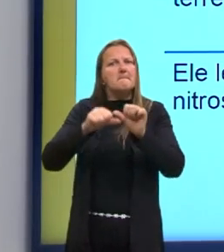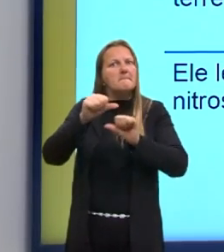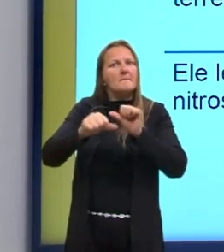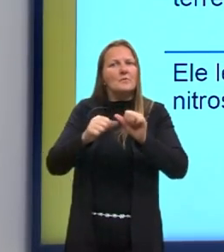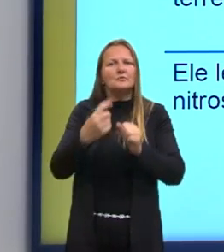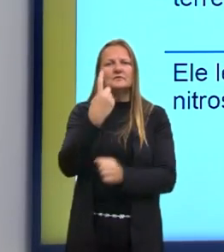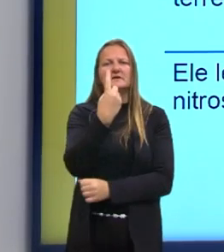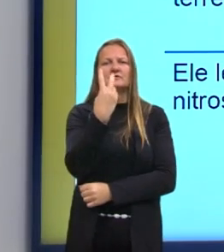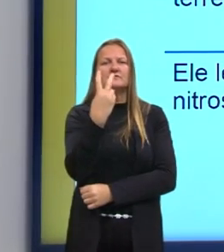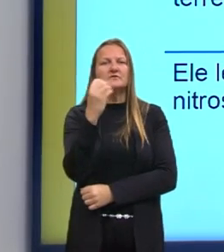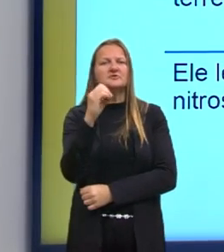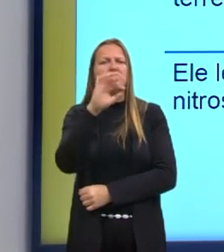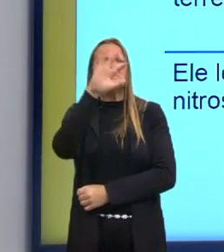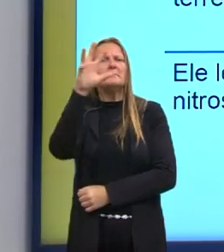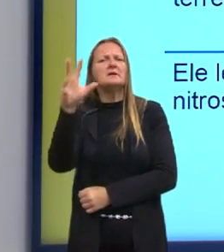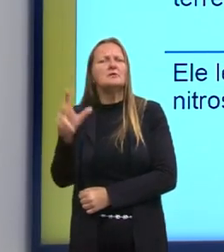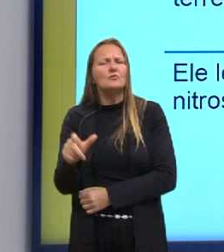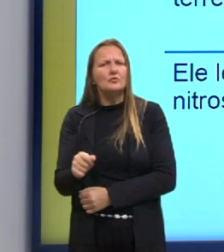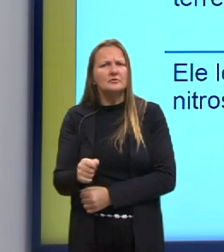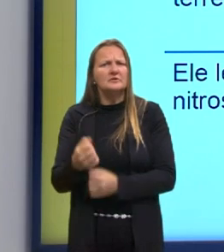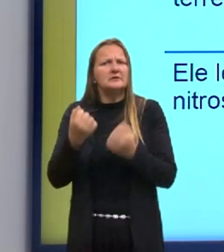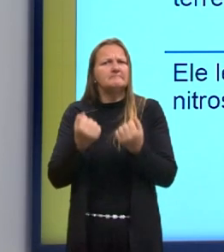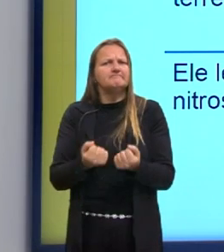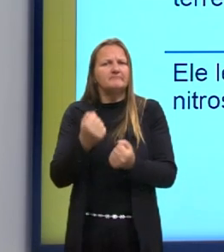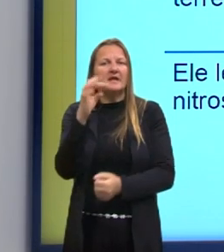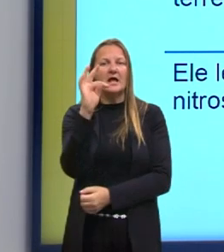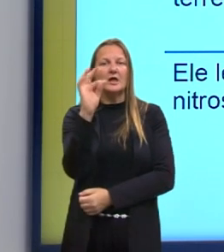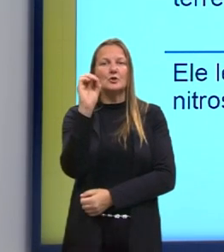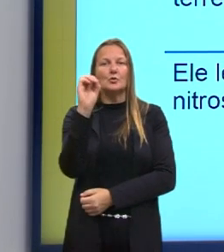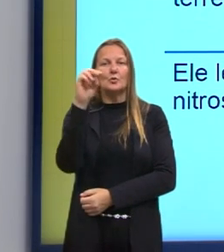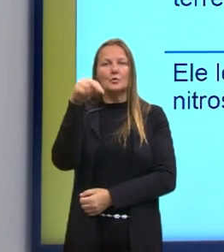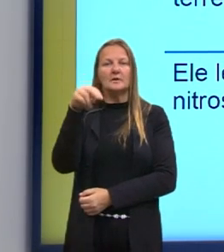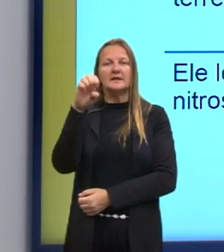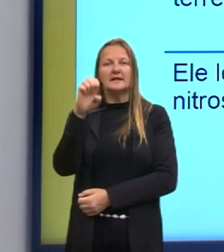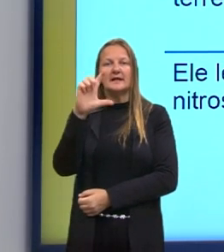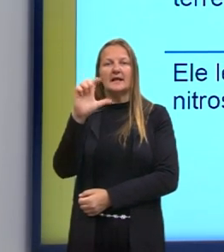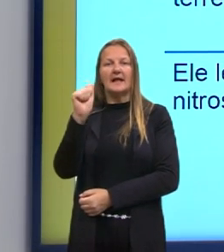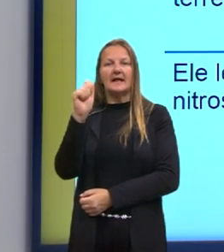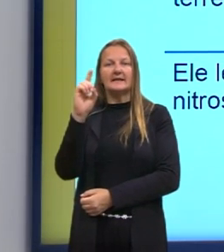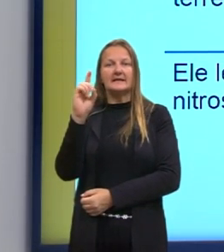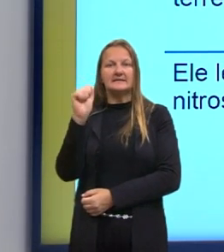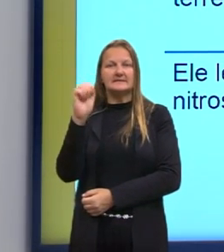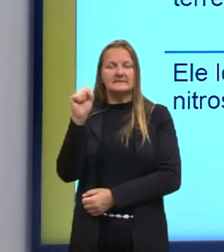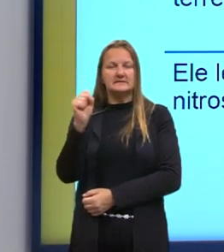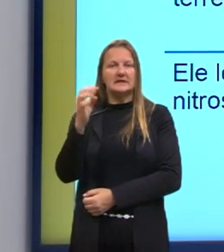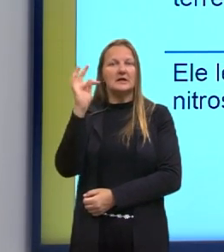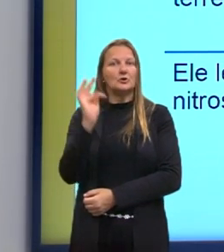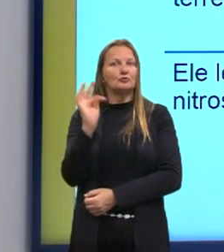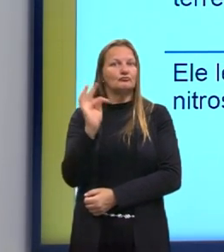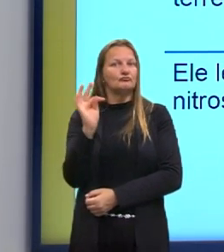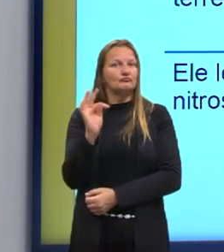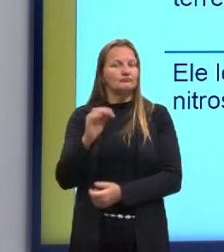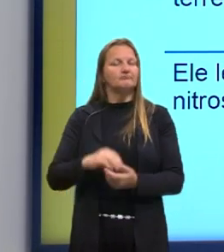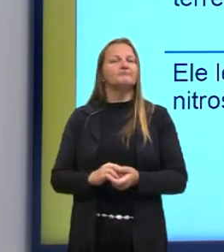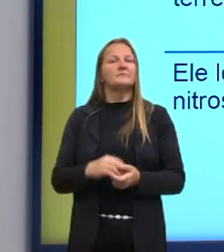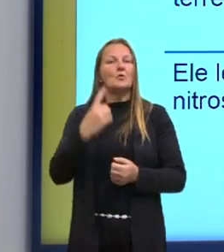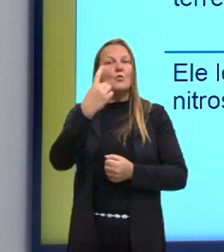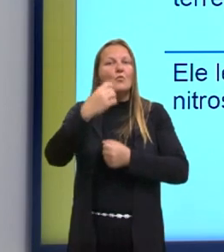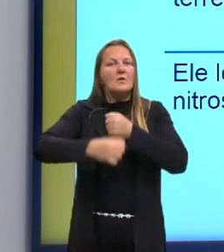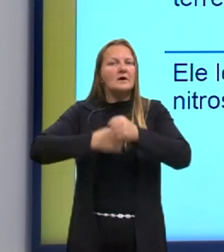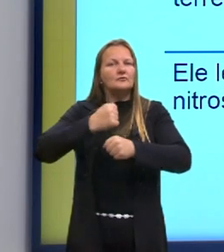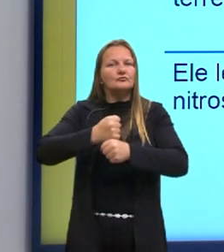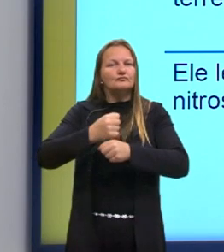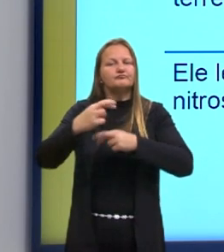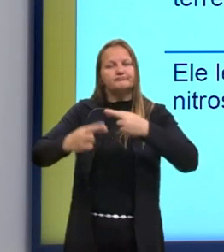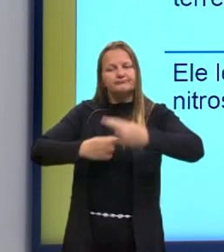milhões de toneladas de gás nitrogênio da atmosfera por ano em formas reativas.